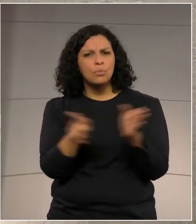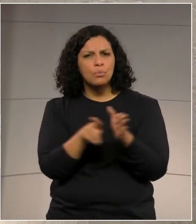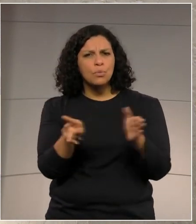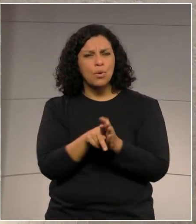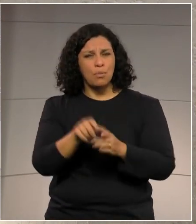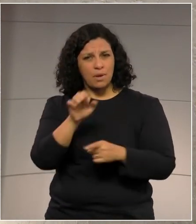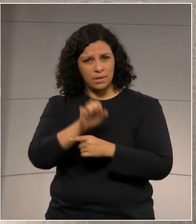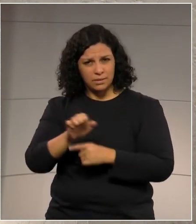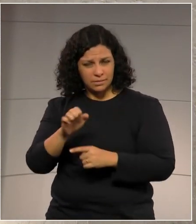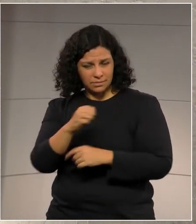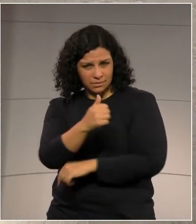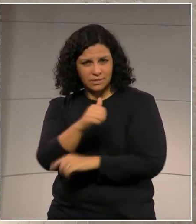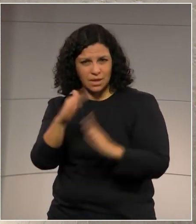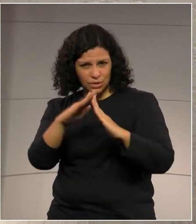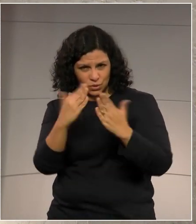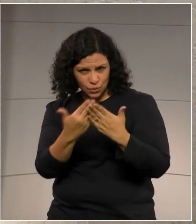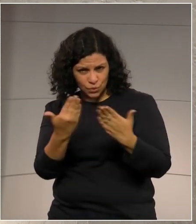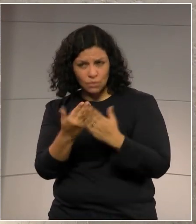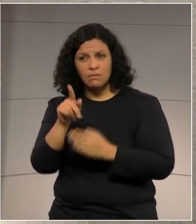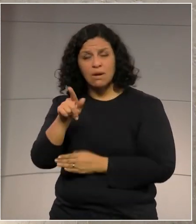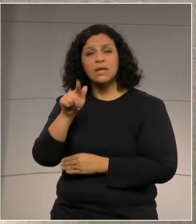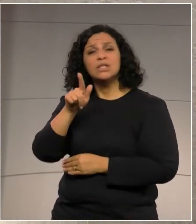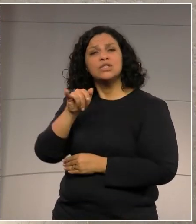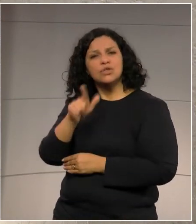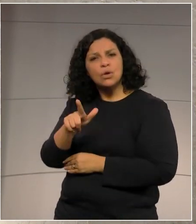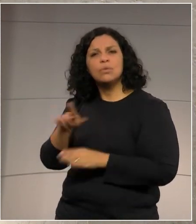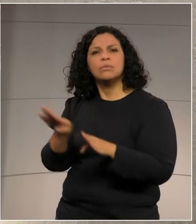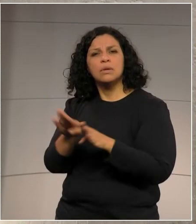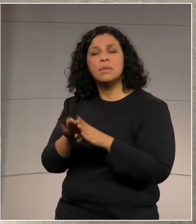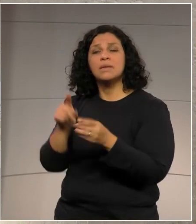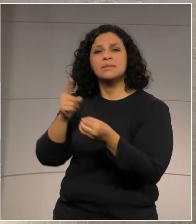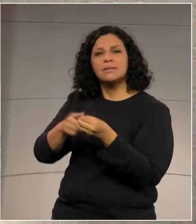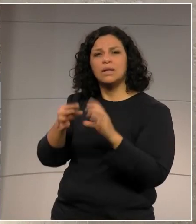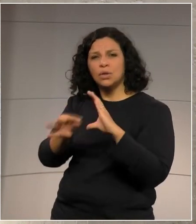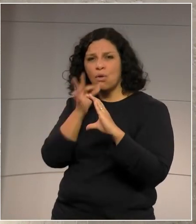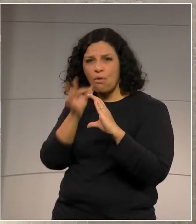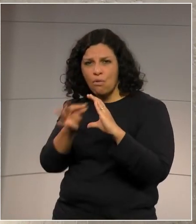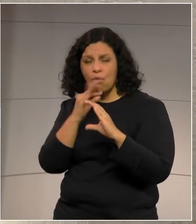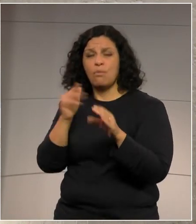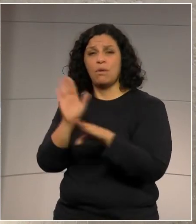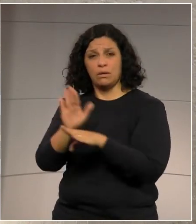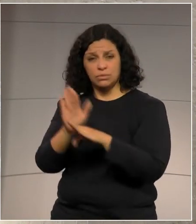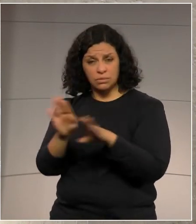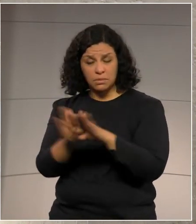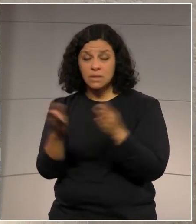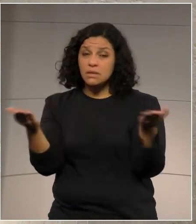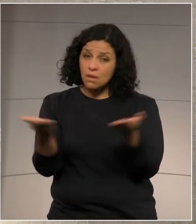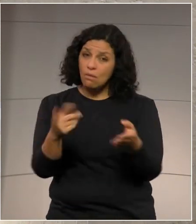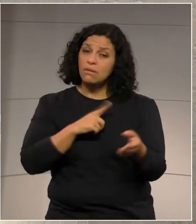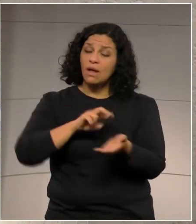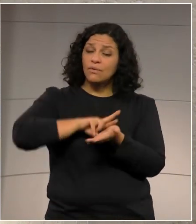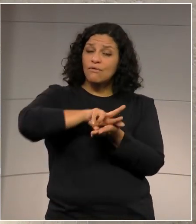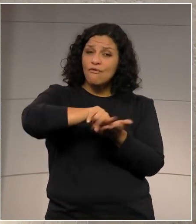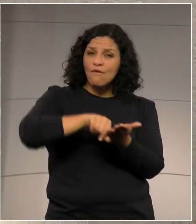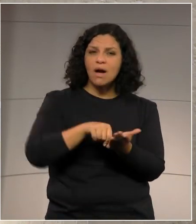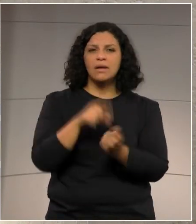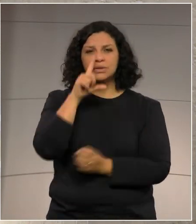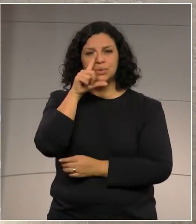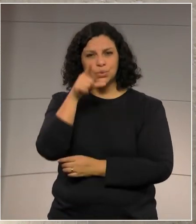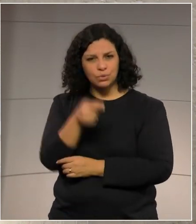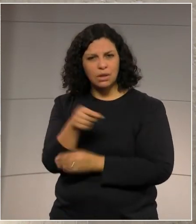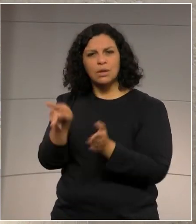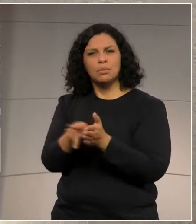Tucanafro, que é presidido pelo Gil Gera, vereador aqui de Colombo. E agora temos também a diversidade tucana do